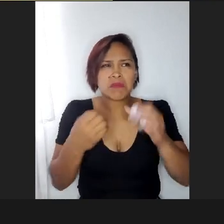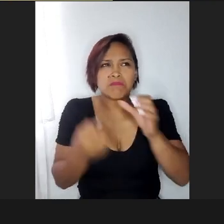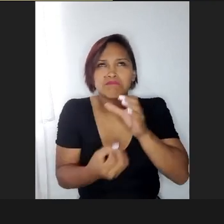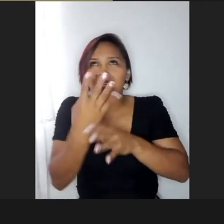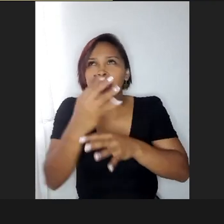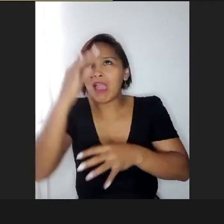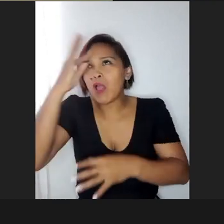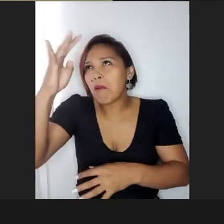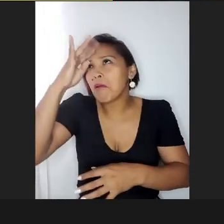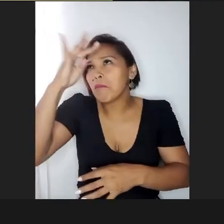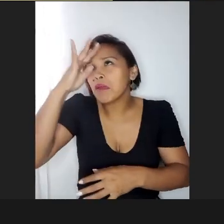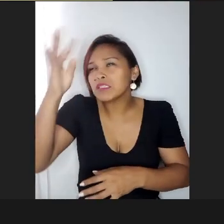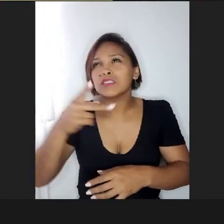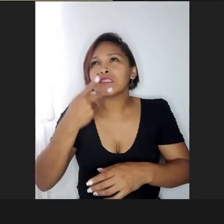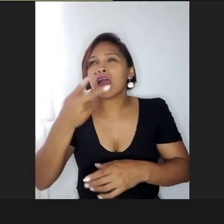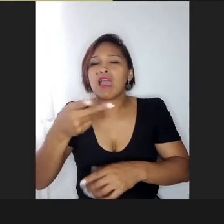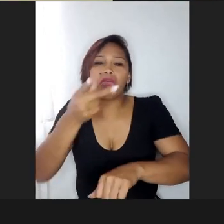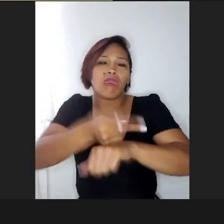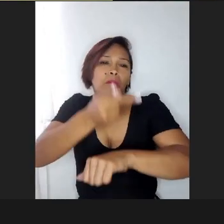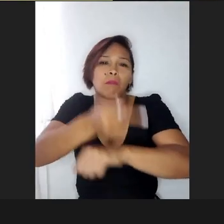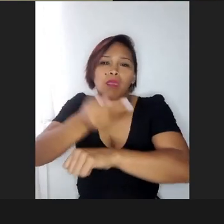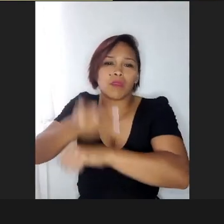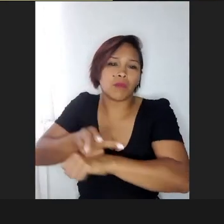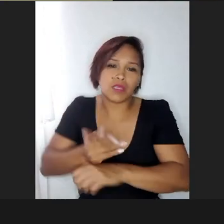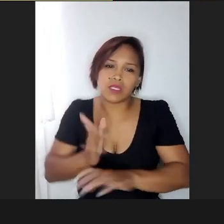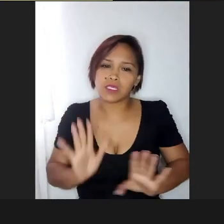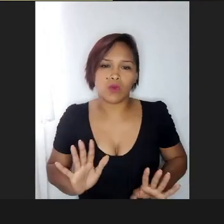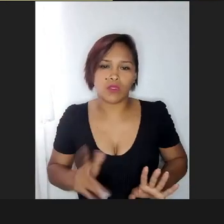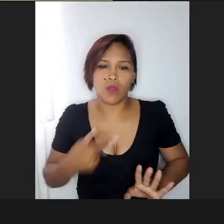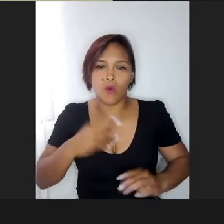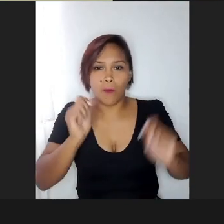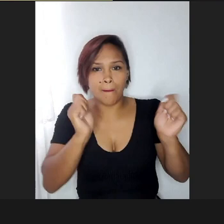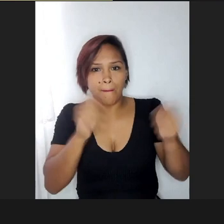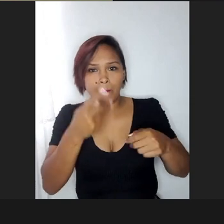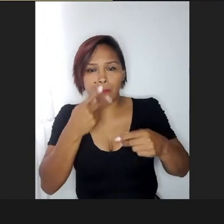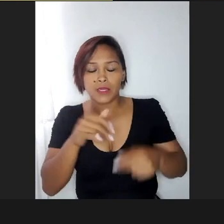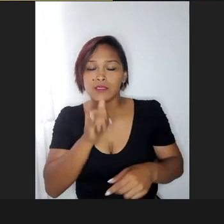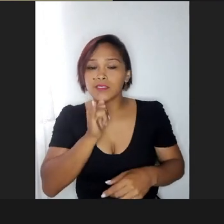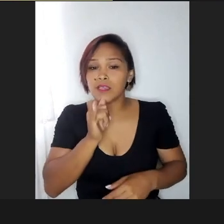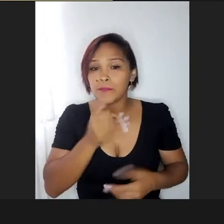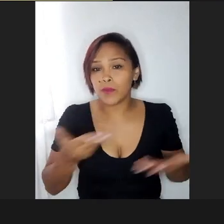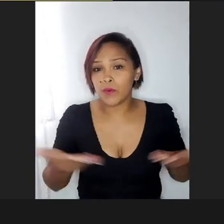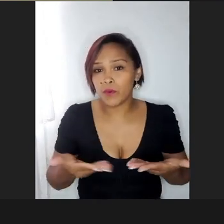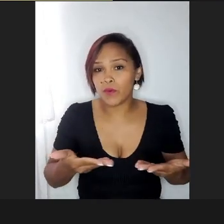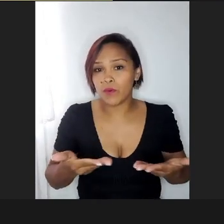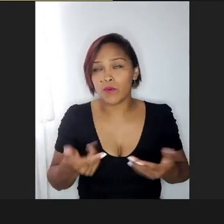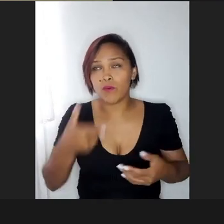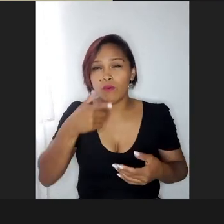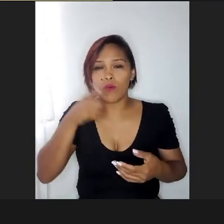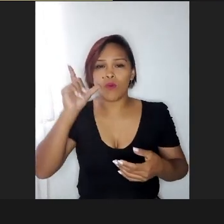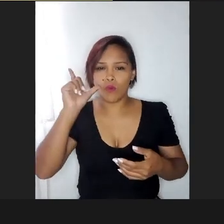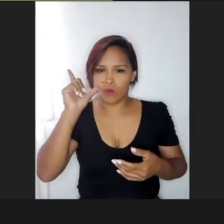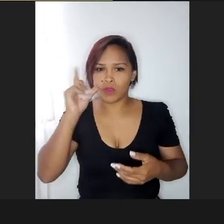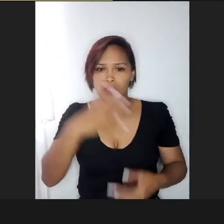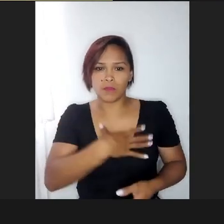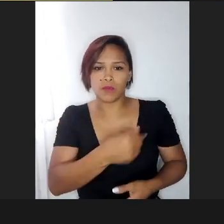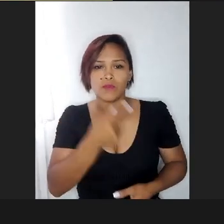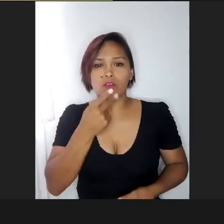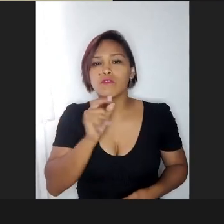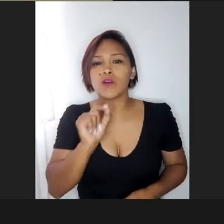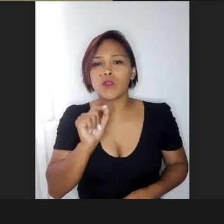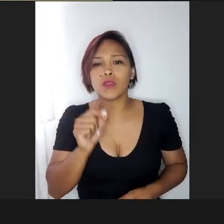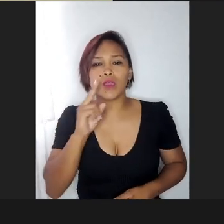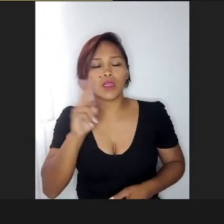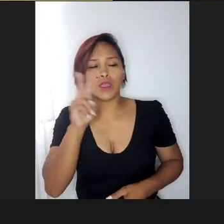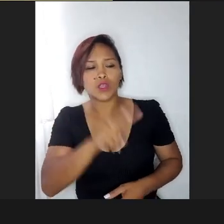irreais, então se, por exemplo, hoje, ontem mesmo, o Gabriel falou, ele olhou para a